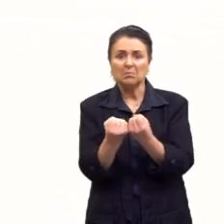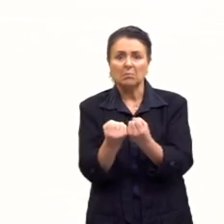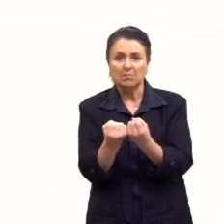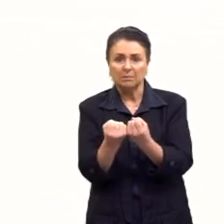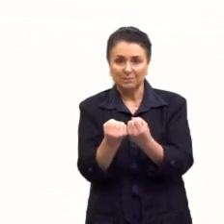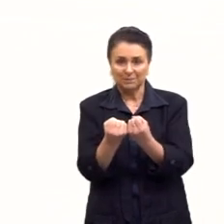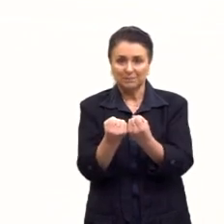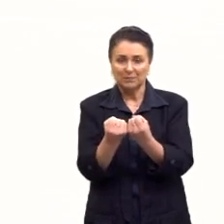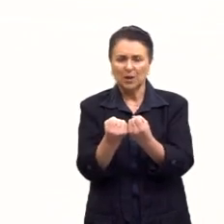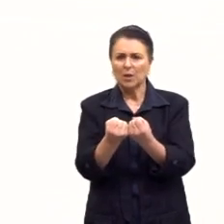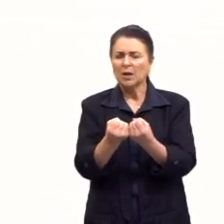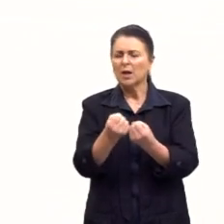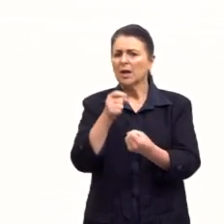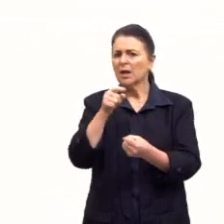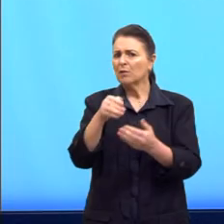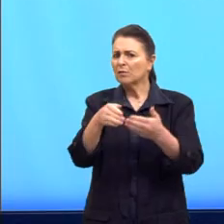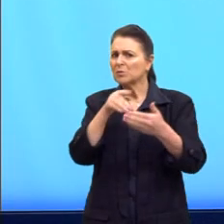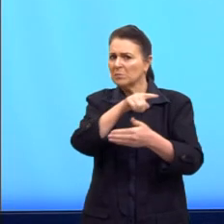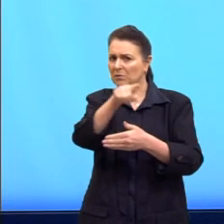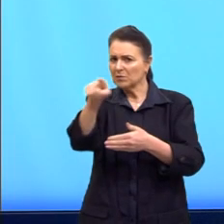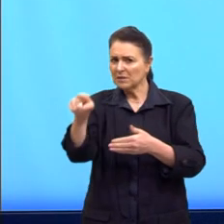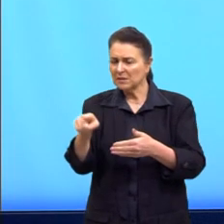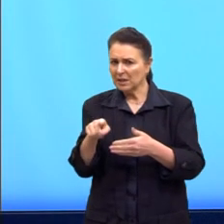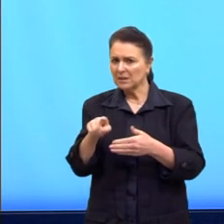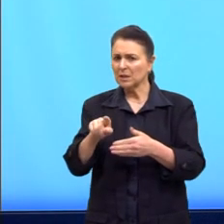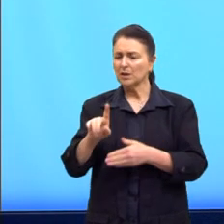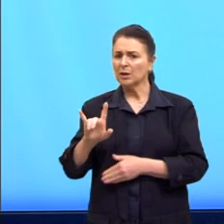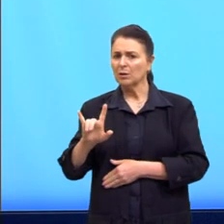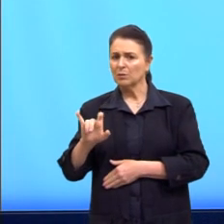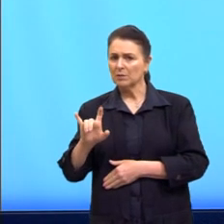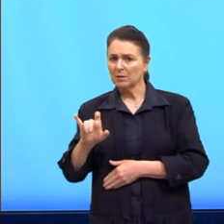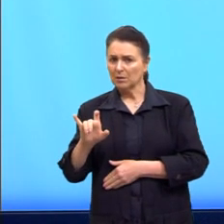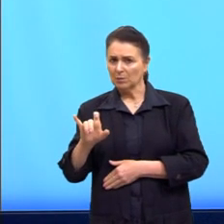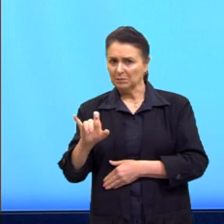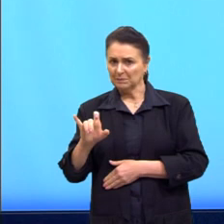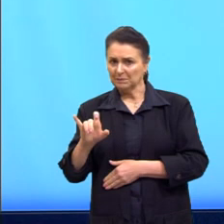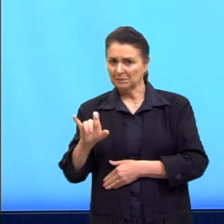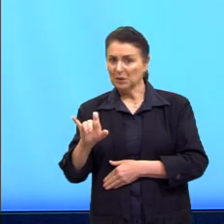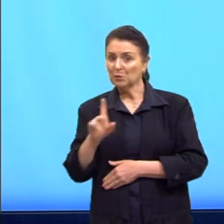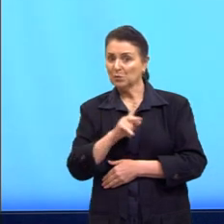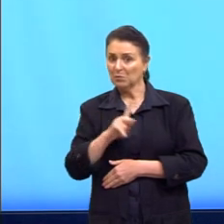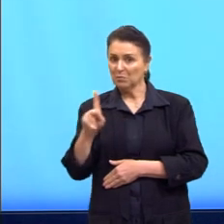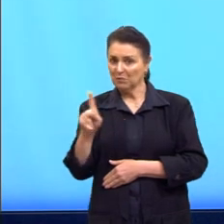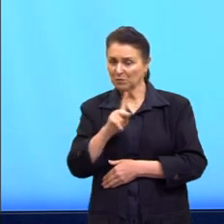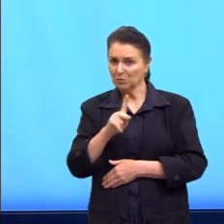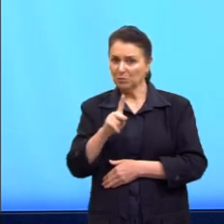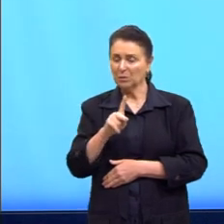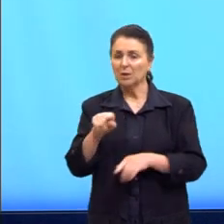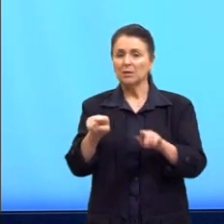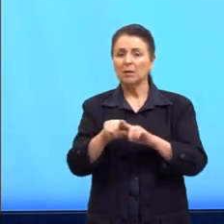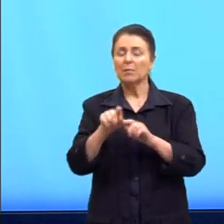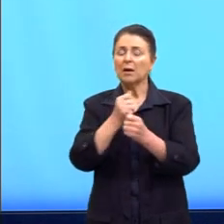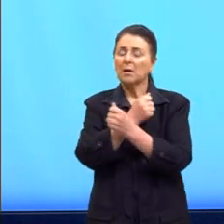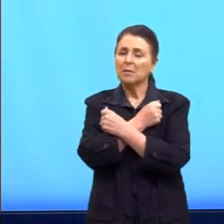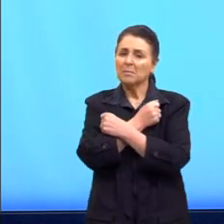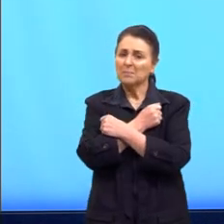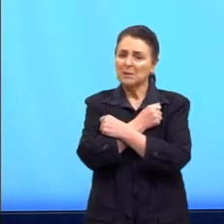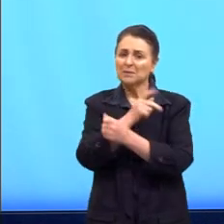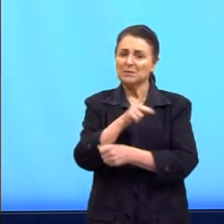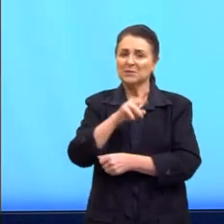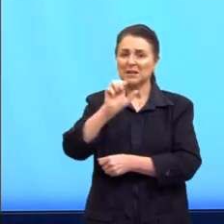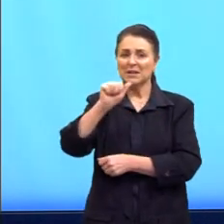Pedir para vocês me seguirem ali no Instagram, arroba proflucaslabella. Mandar um grande abraço aí para a minha curadora,